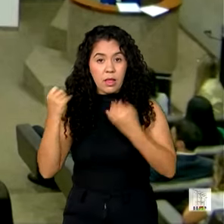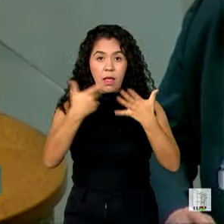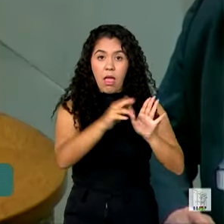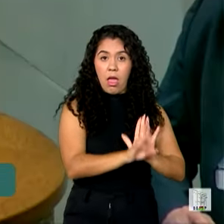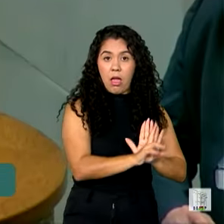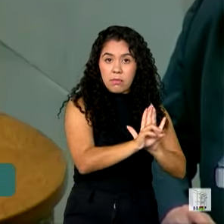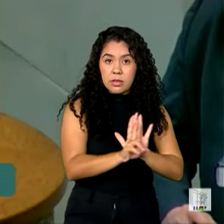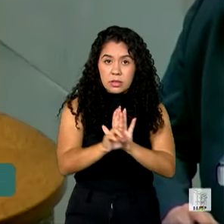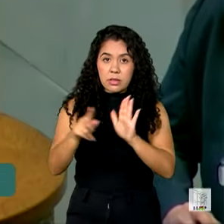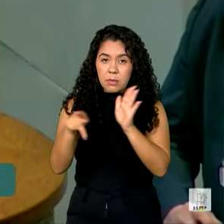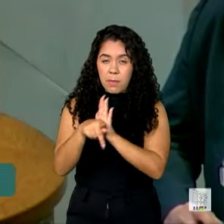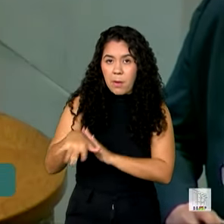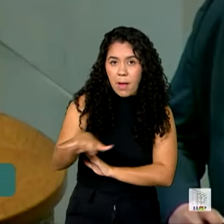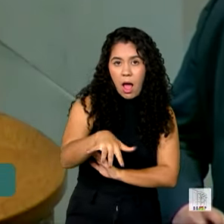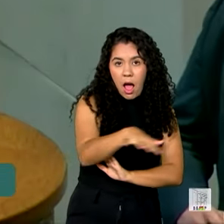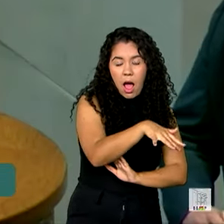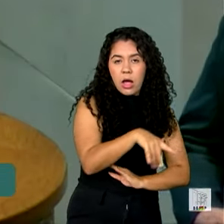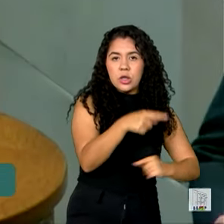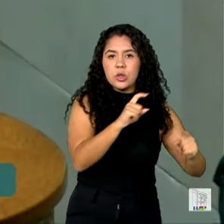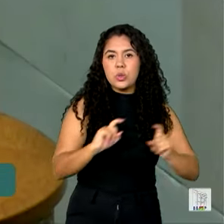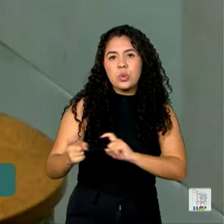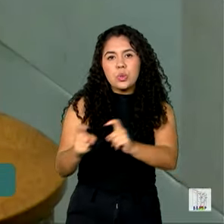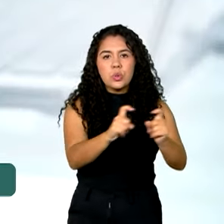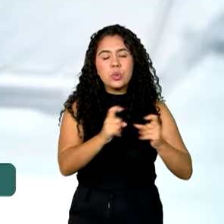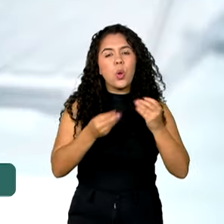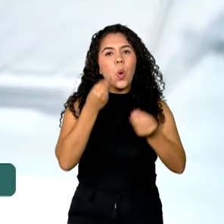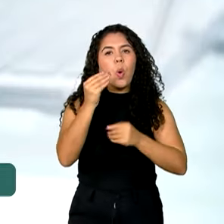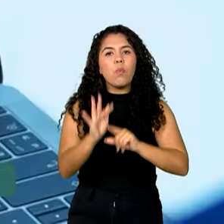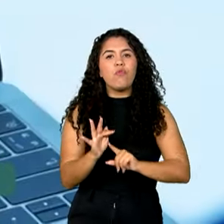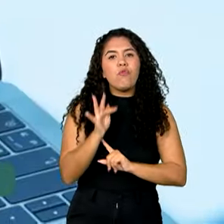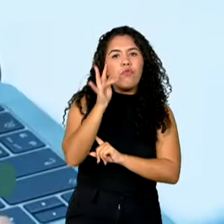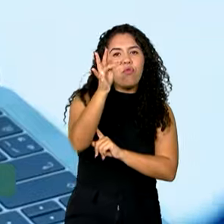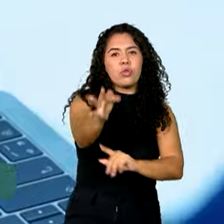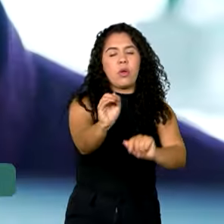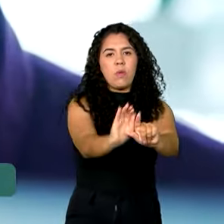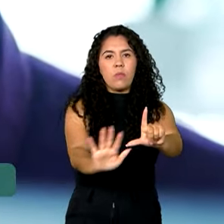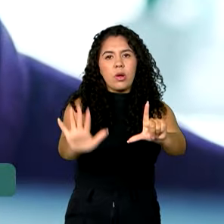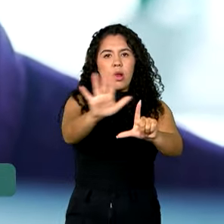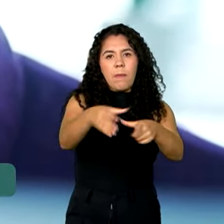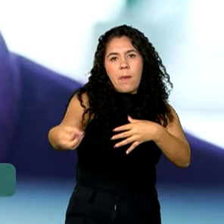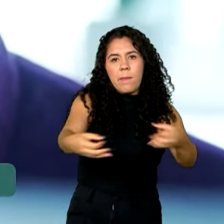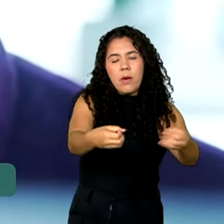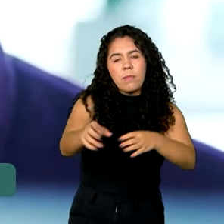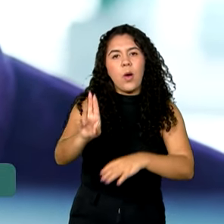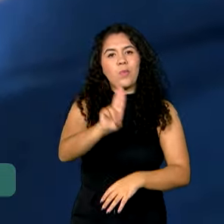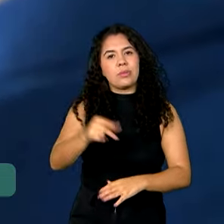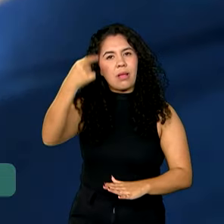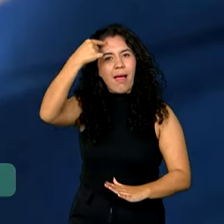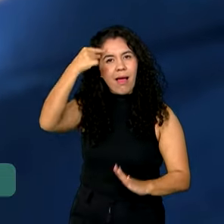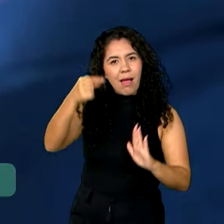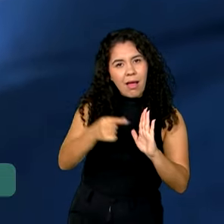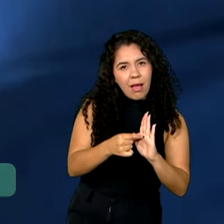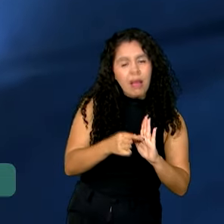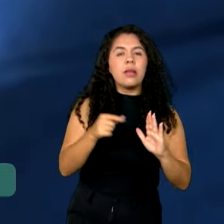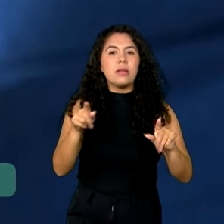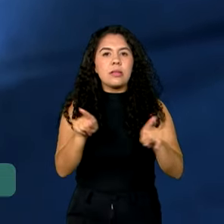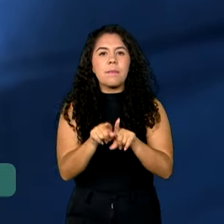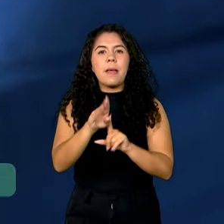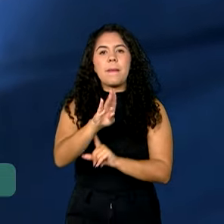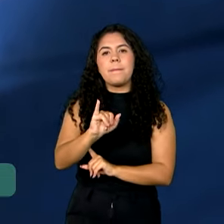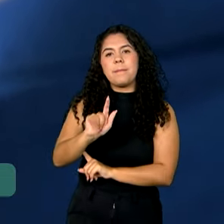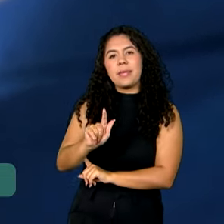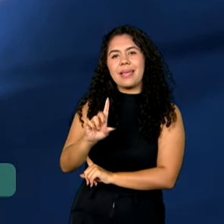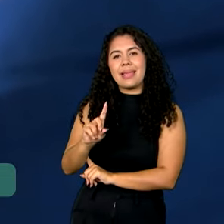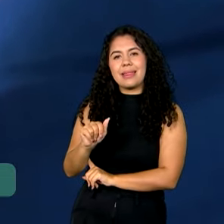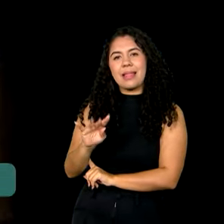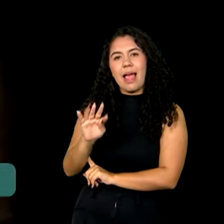convidados para debater o futuro da plataforma, o uso de inovações como inteligência artificial e big data, e de que